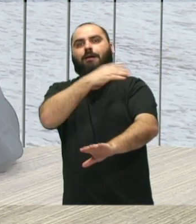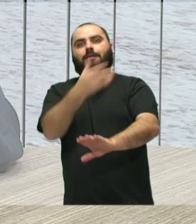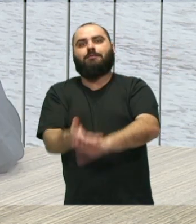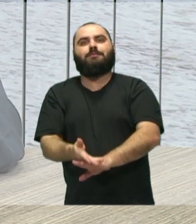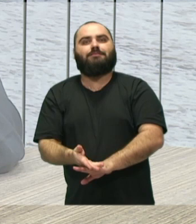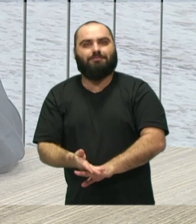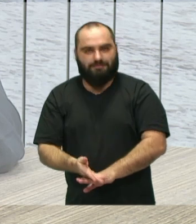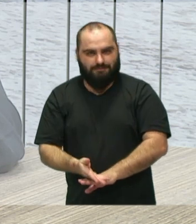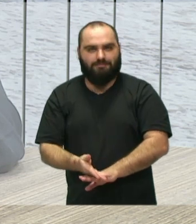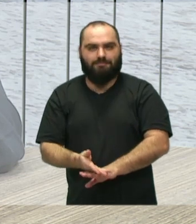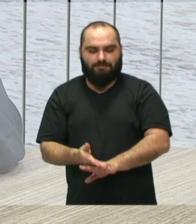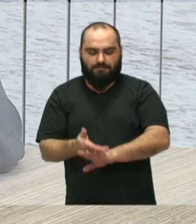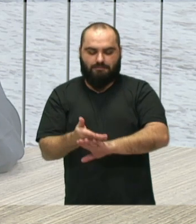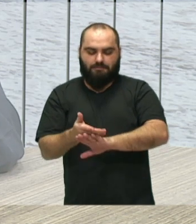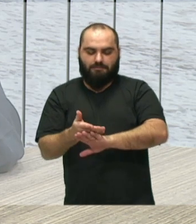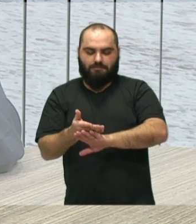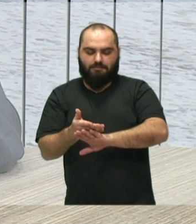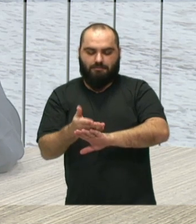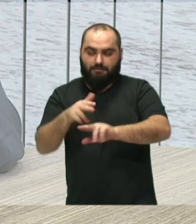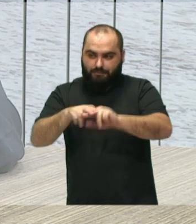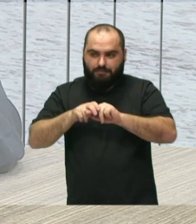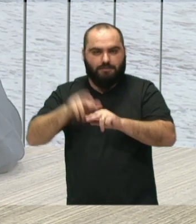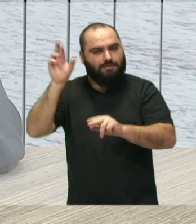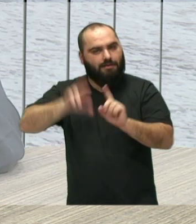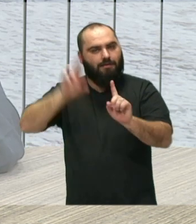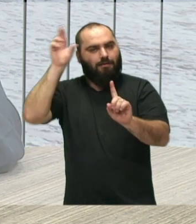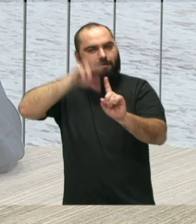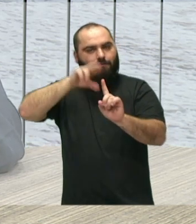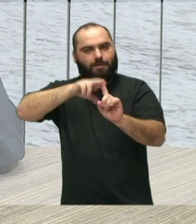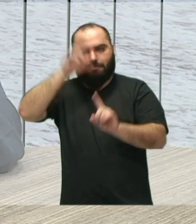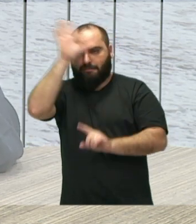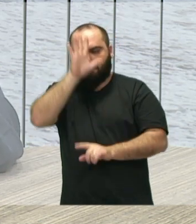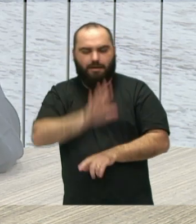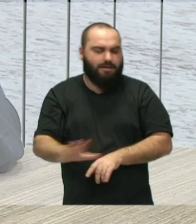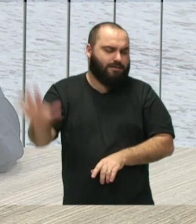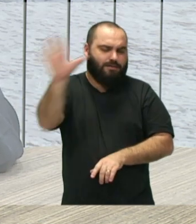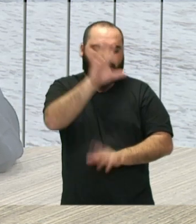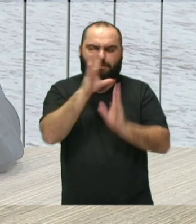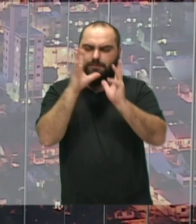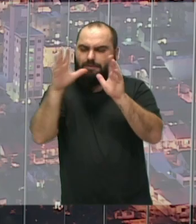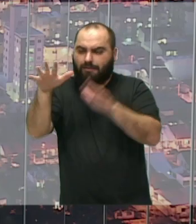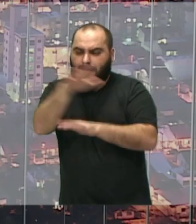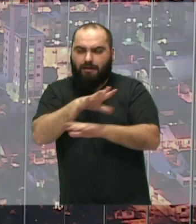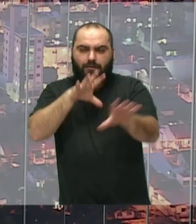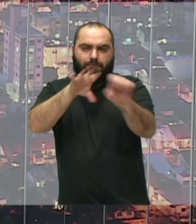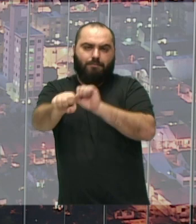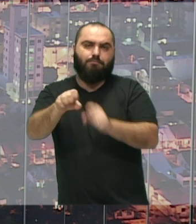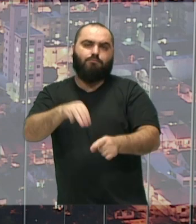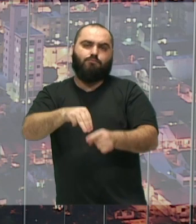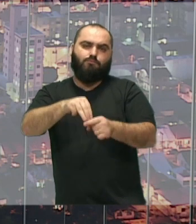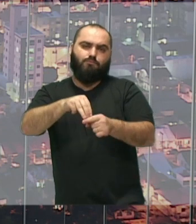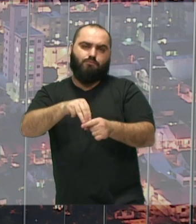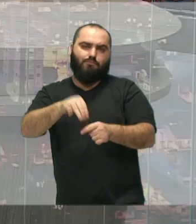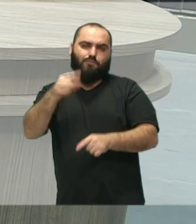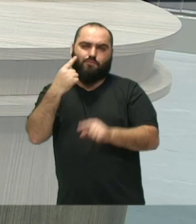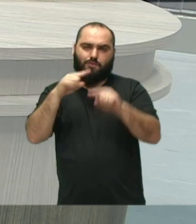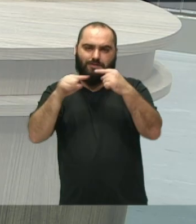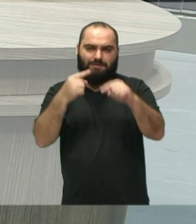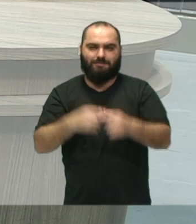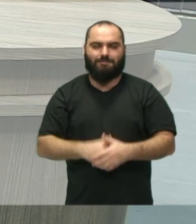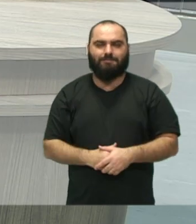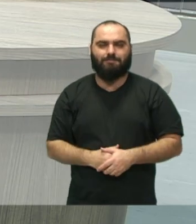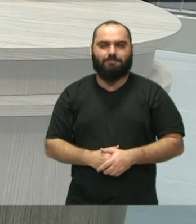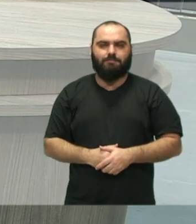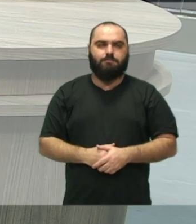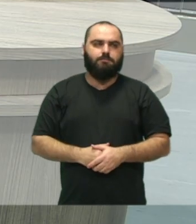conservatório, eu não tenho medo de falar que é uma referência nacional na área de formação, na área da música. E a tendência é que o